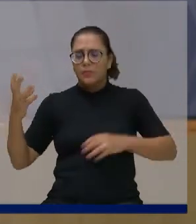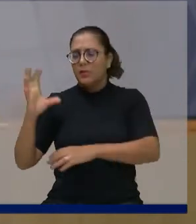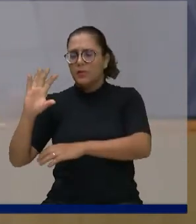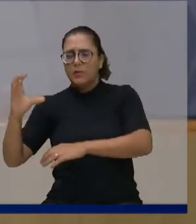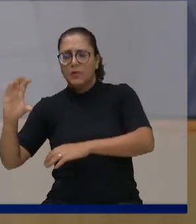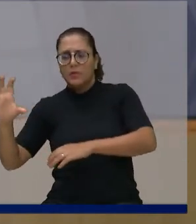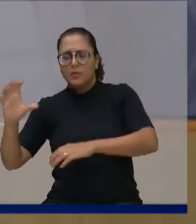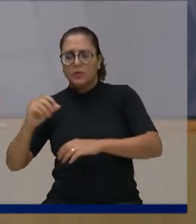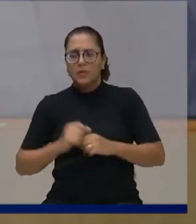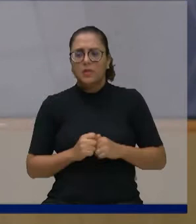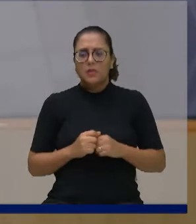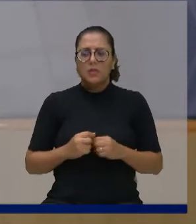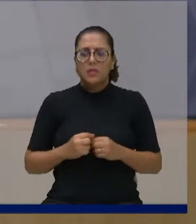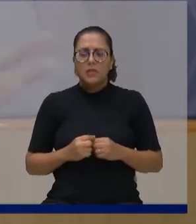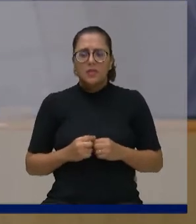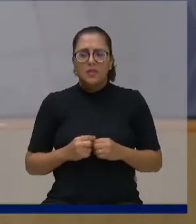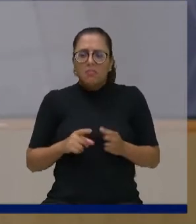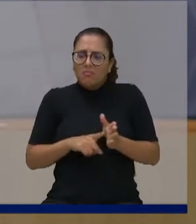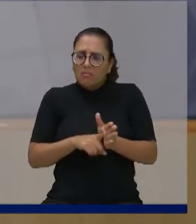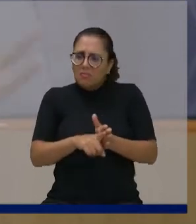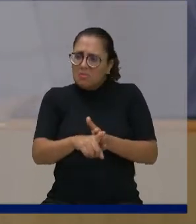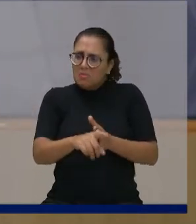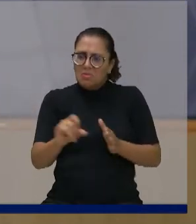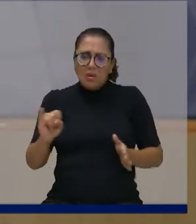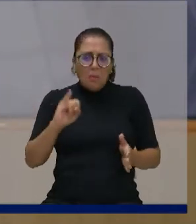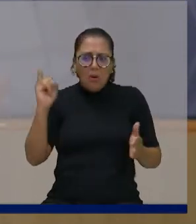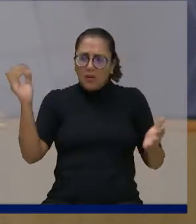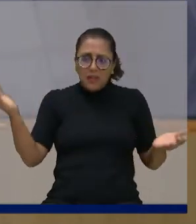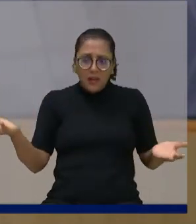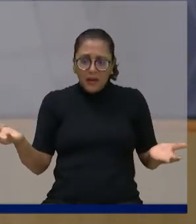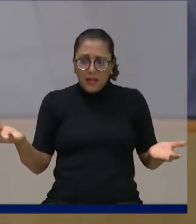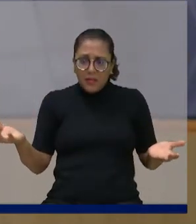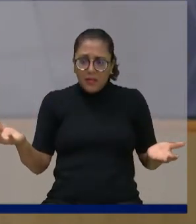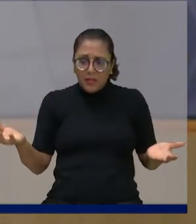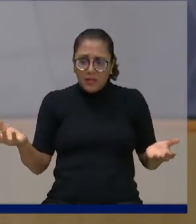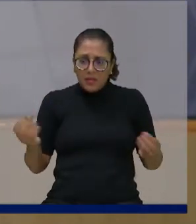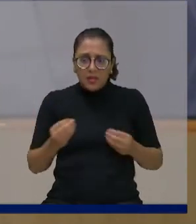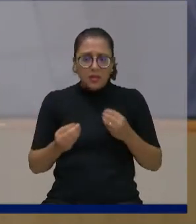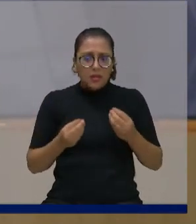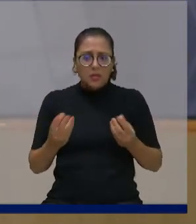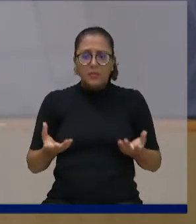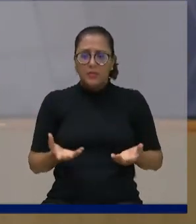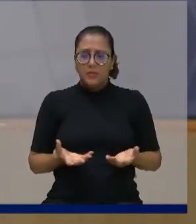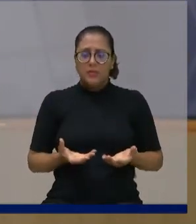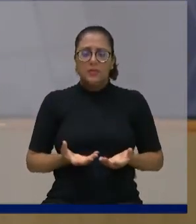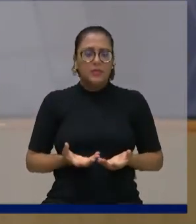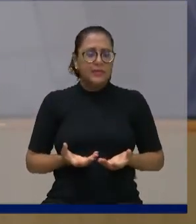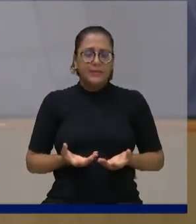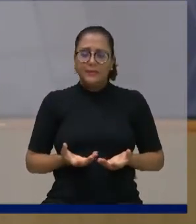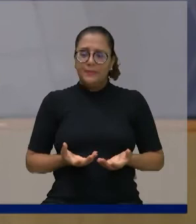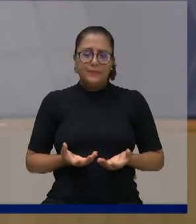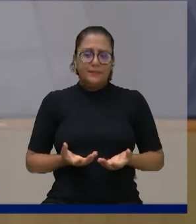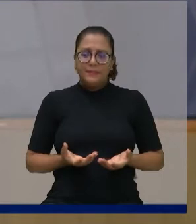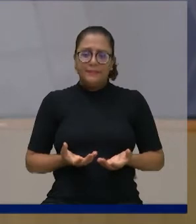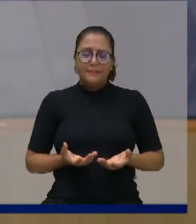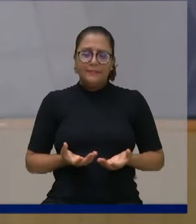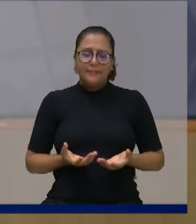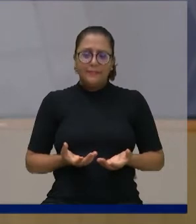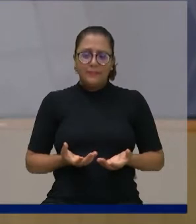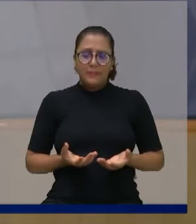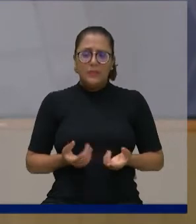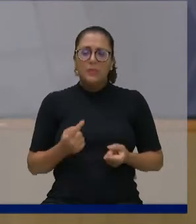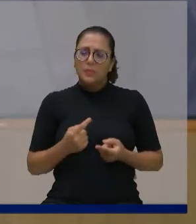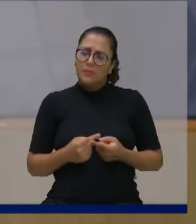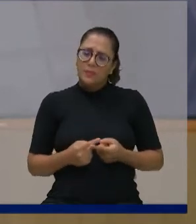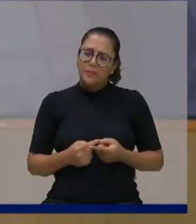Como isso não é importante? Não se falou tanto de Amazônia, desmatamento, queimadas. Isso é muito importante, gente. Então, vamos ter um pouquinho de